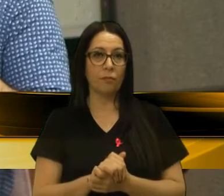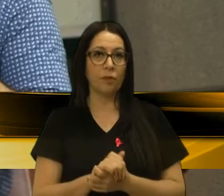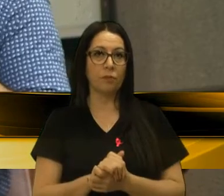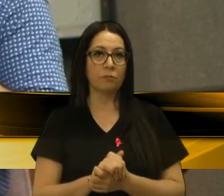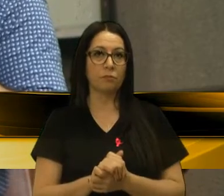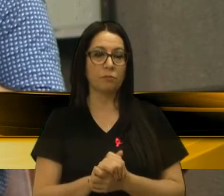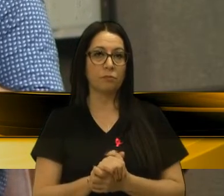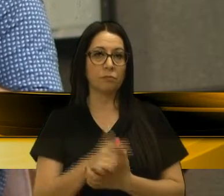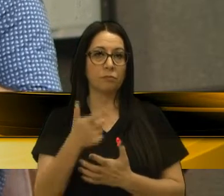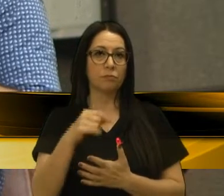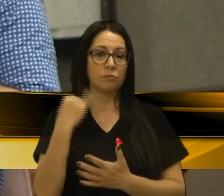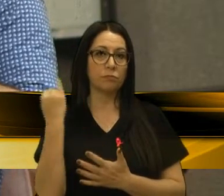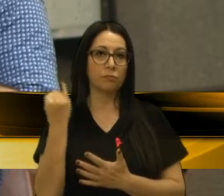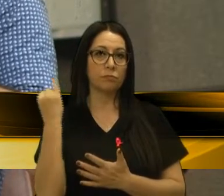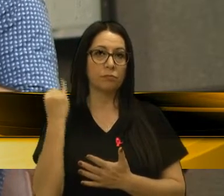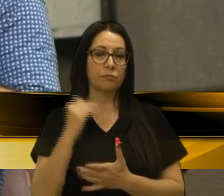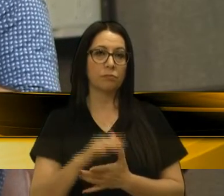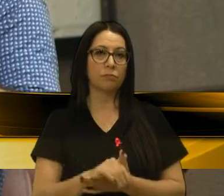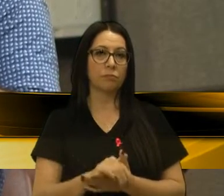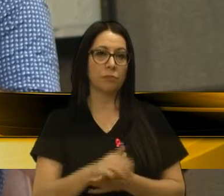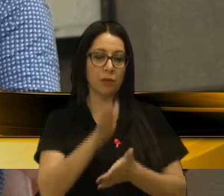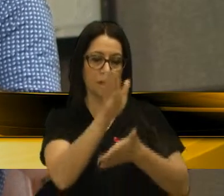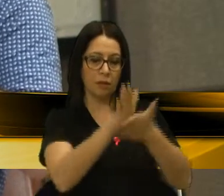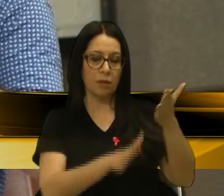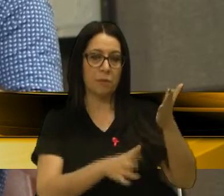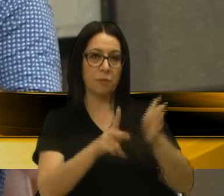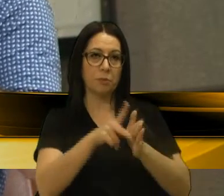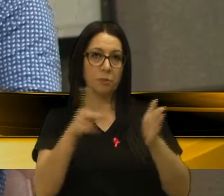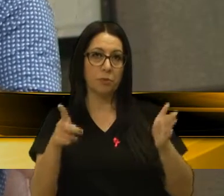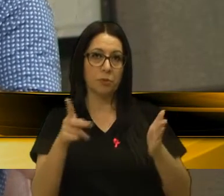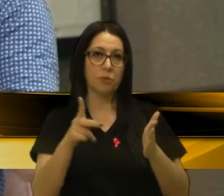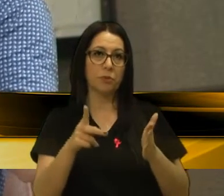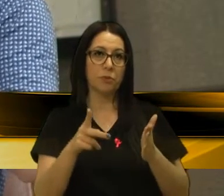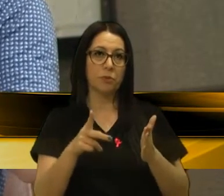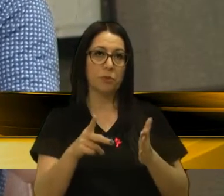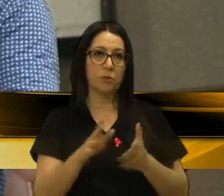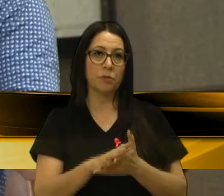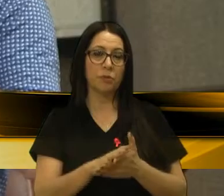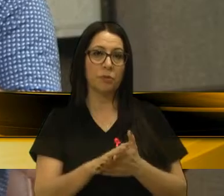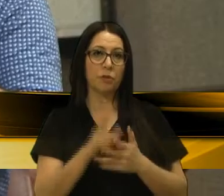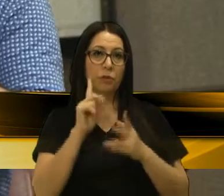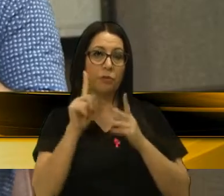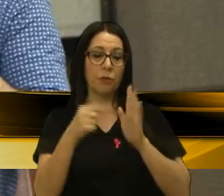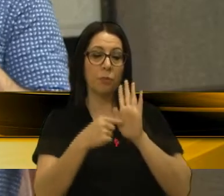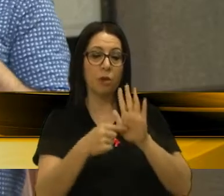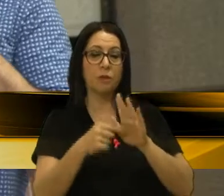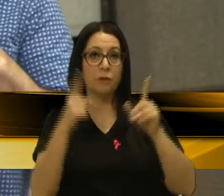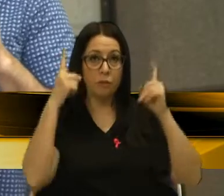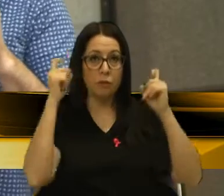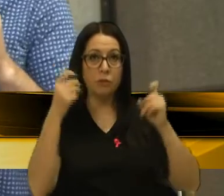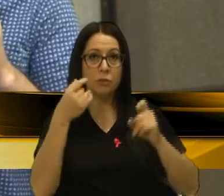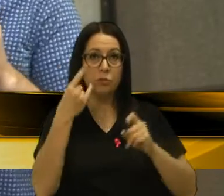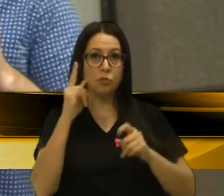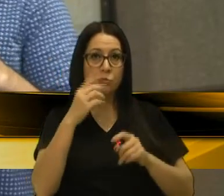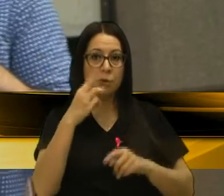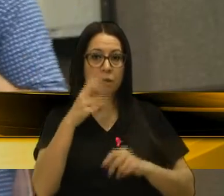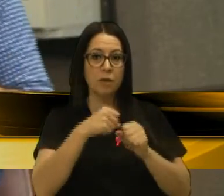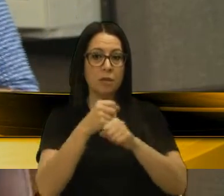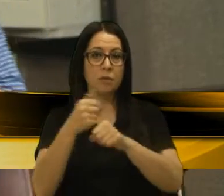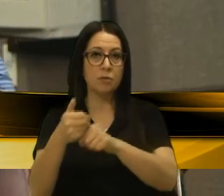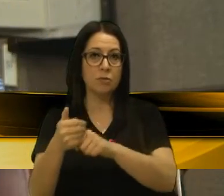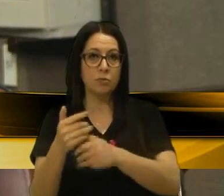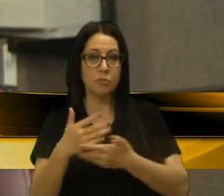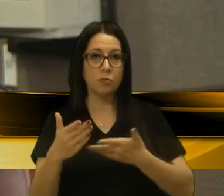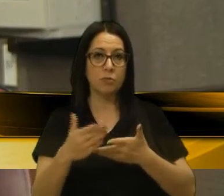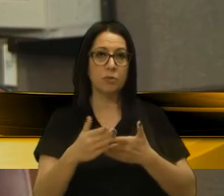achei de extrema relevância, capa do nosso jornal, um raio-x da violência em Caxias do Sul nos últimos três anos. A